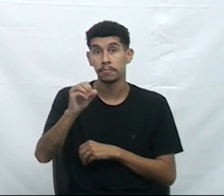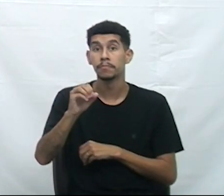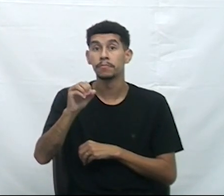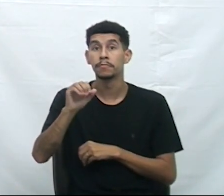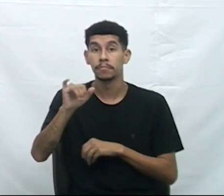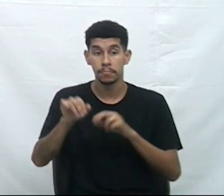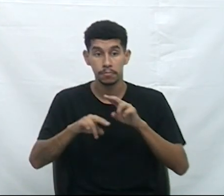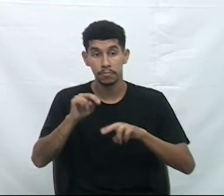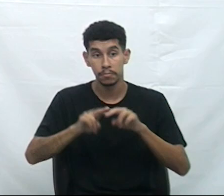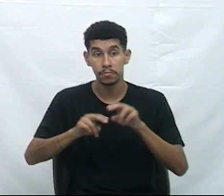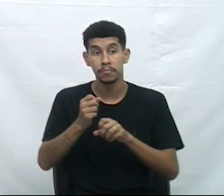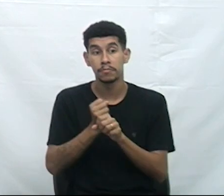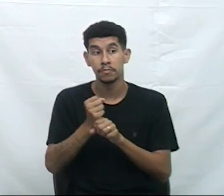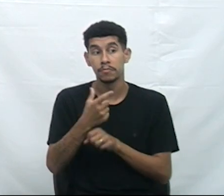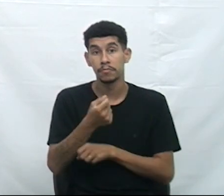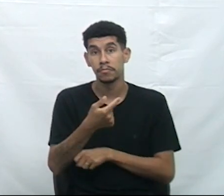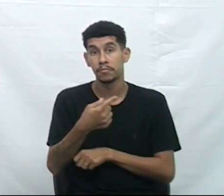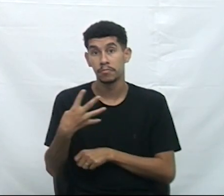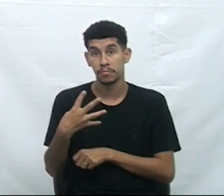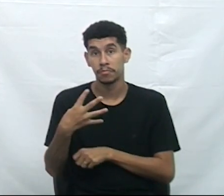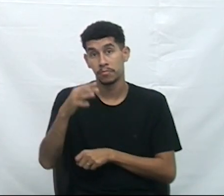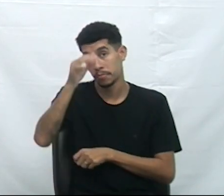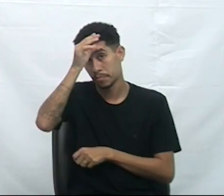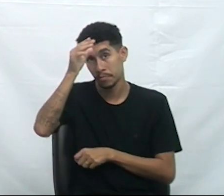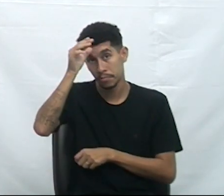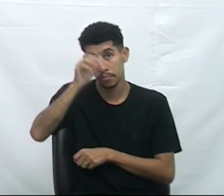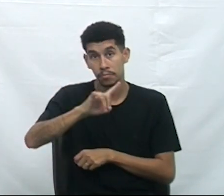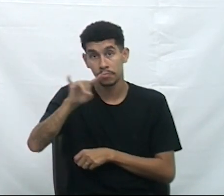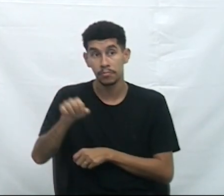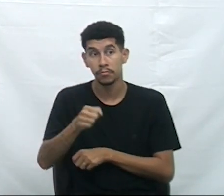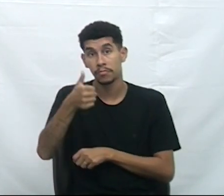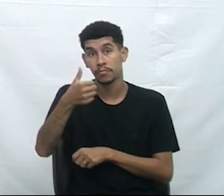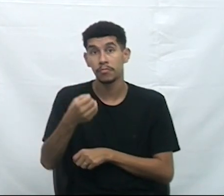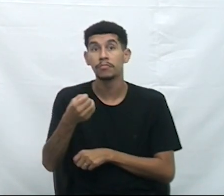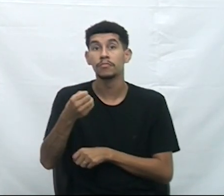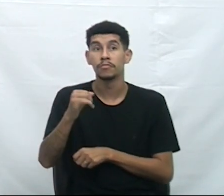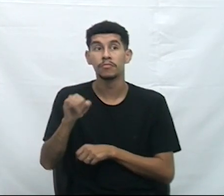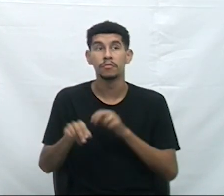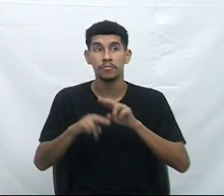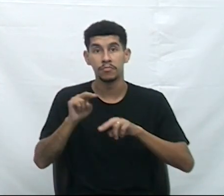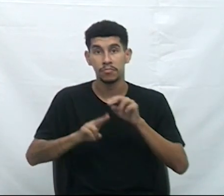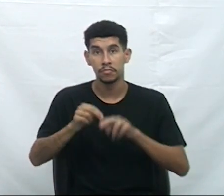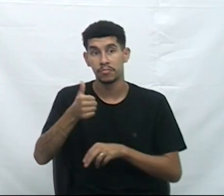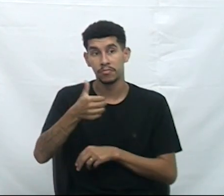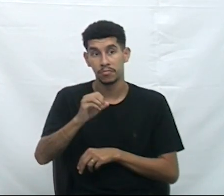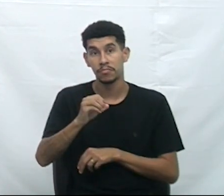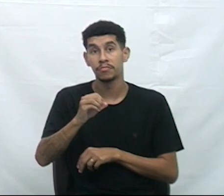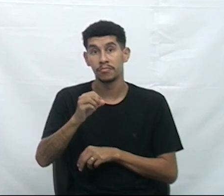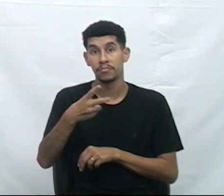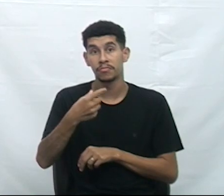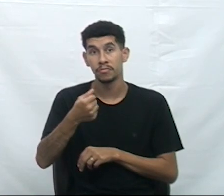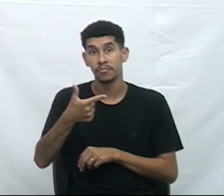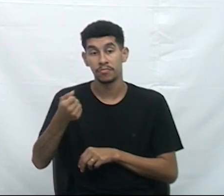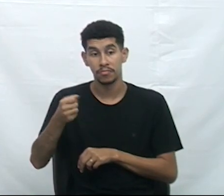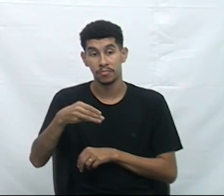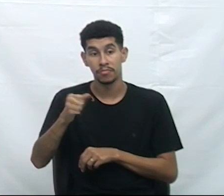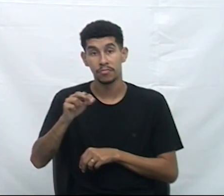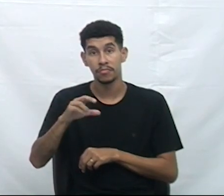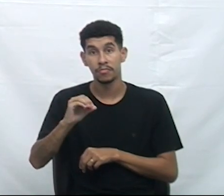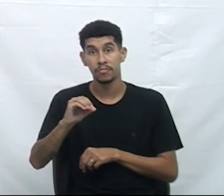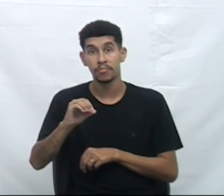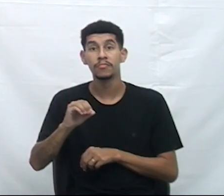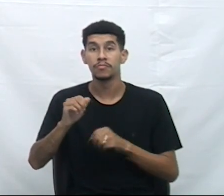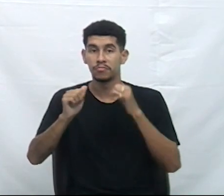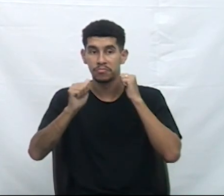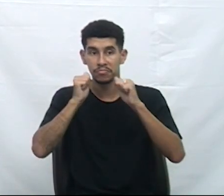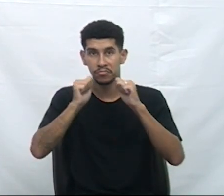2024. Criciúma, 10 de junho de 2024. Marco Antônio Simolin, assessor parlamentar.